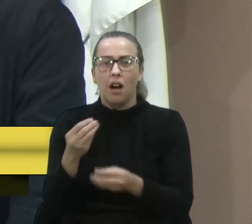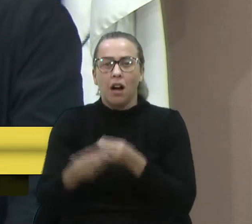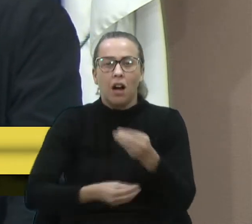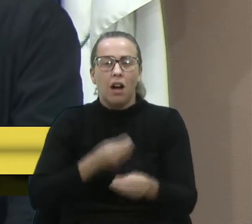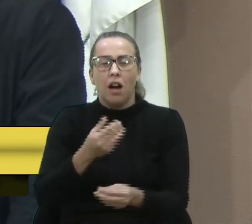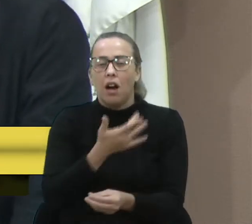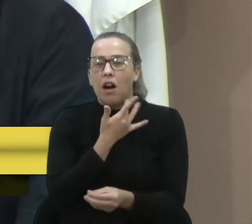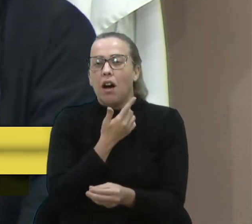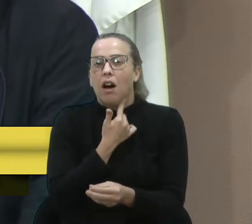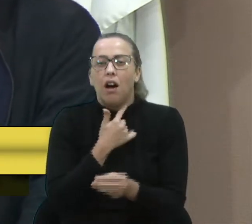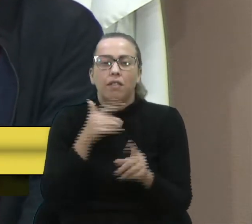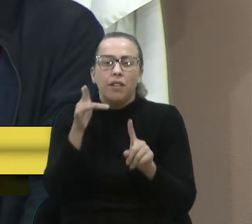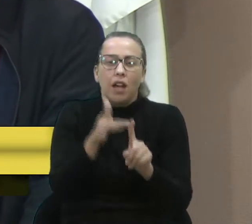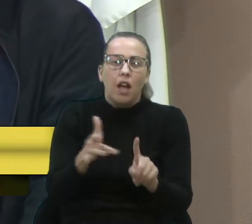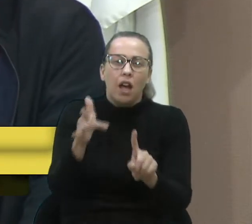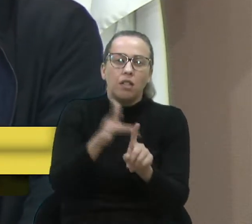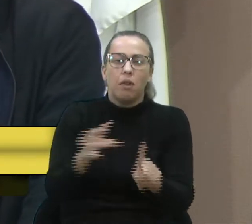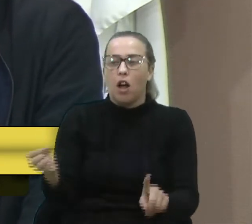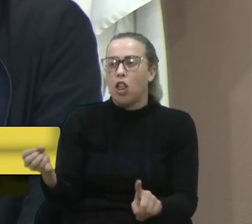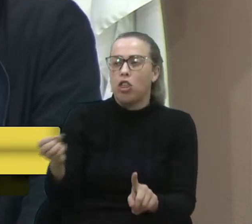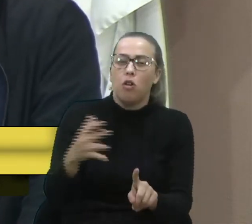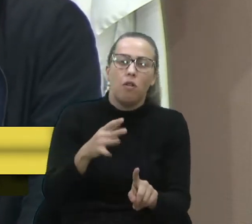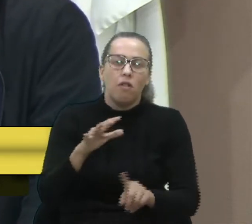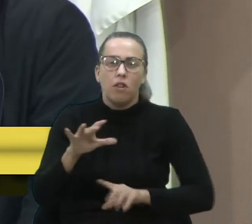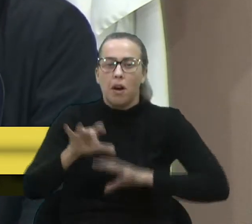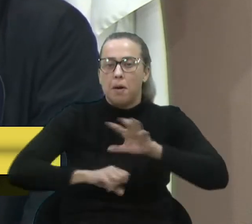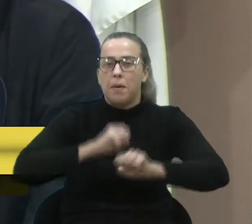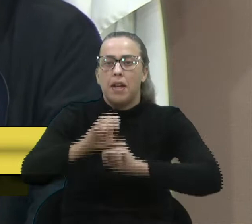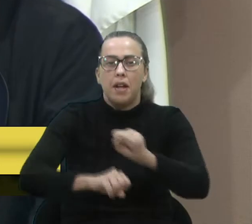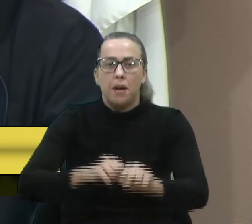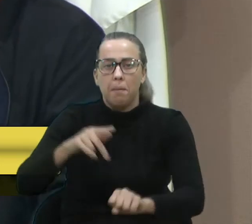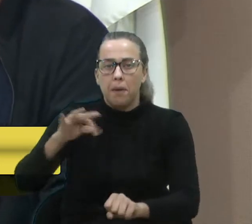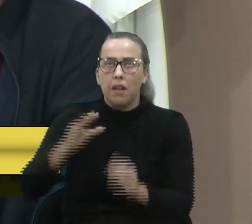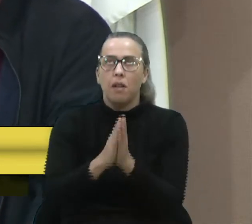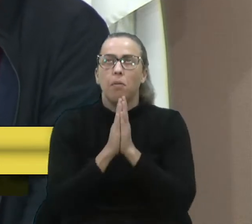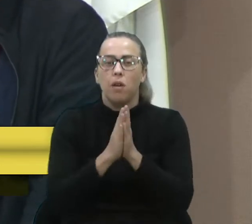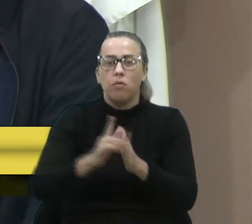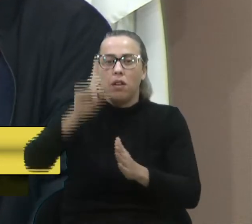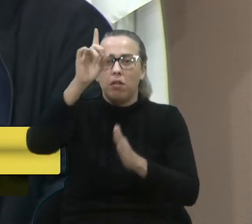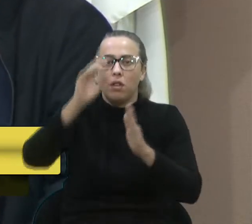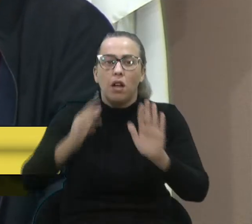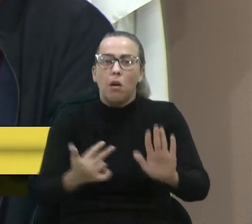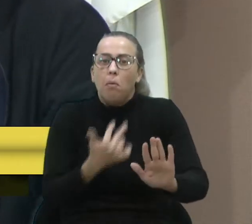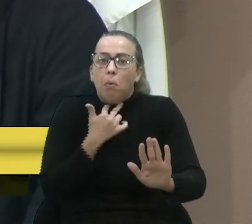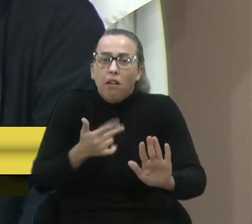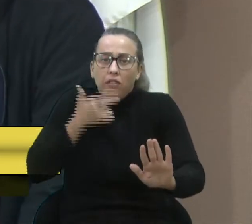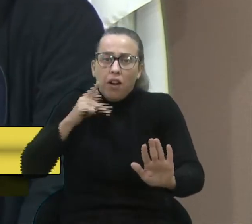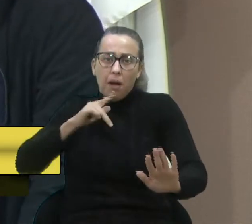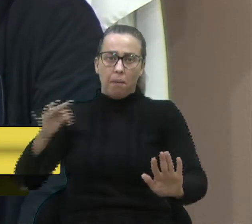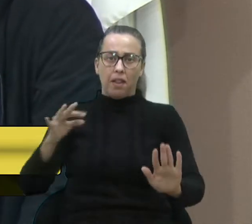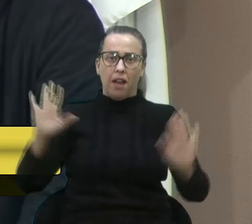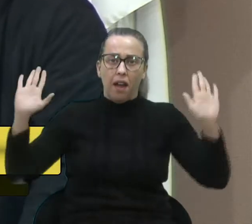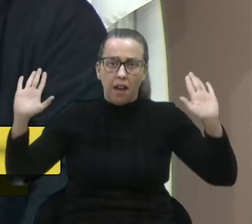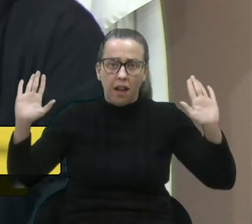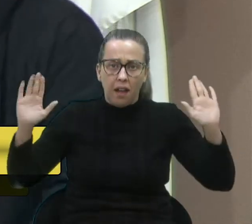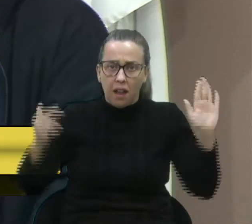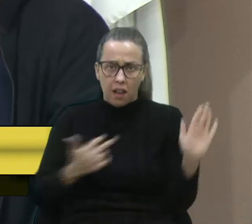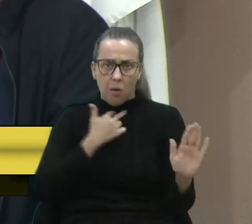vitimizar. Ah, mas o novo persegue o PT, mas meu Deus do céu, não pode falar do PT, vereadora Denise?